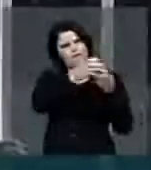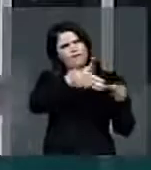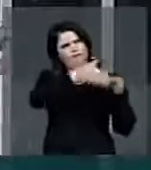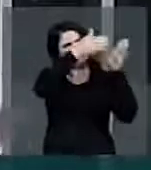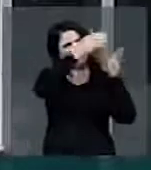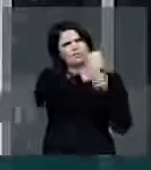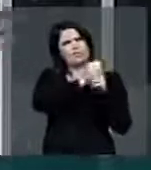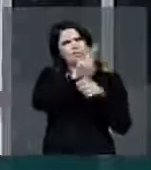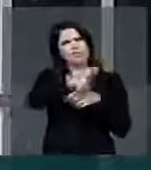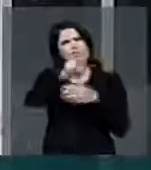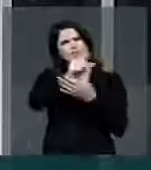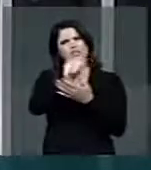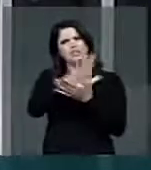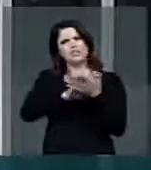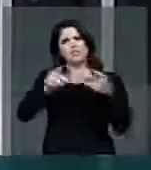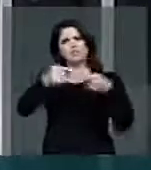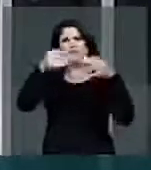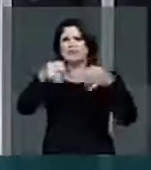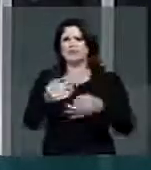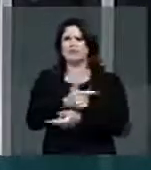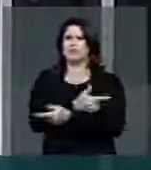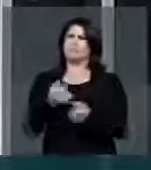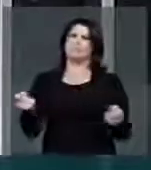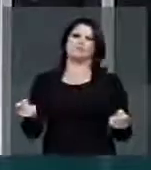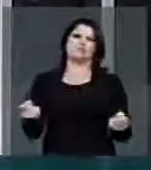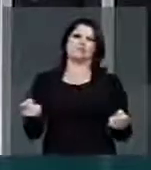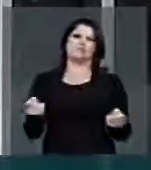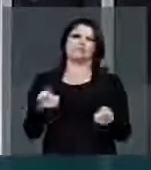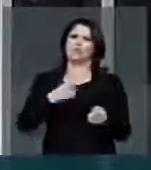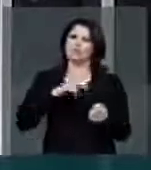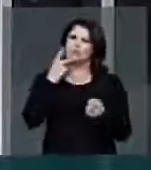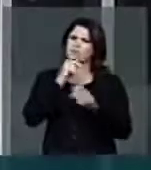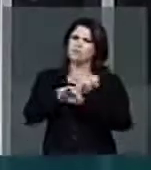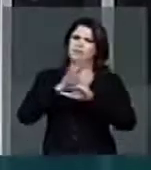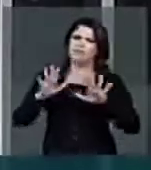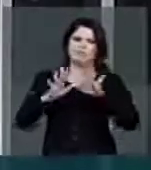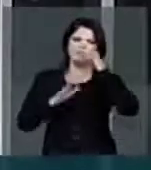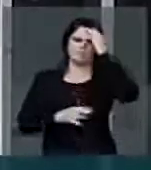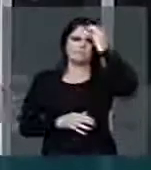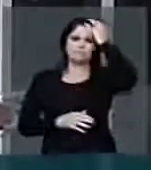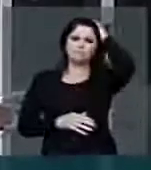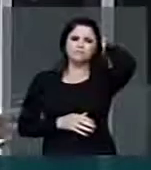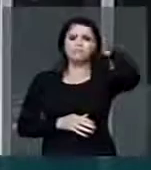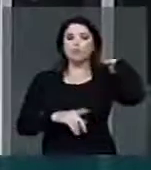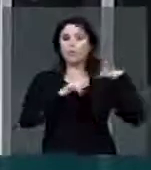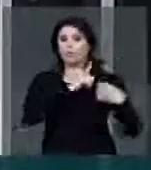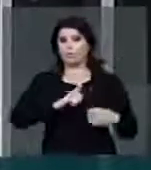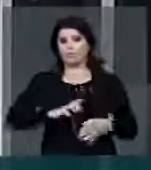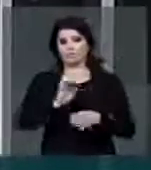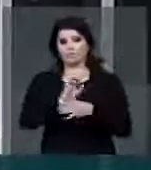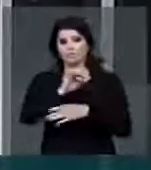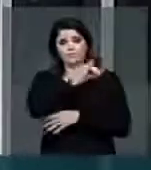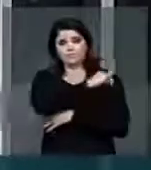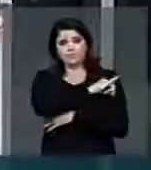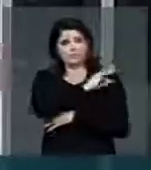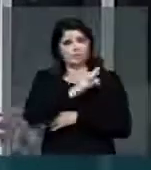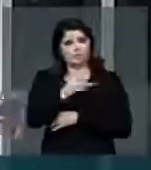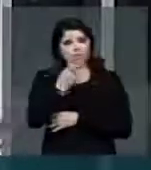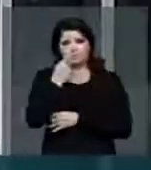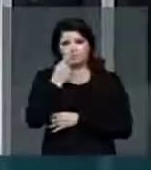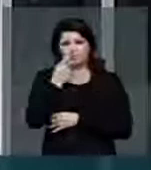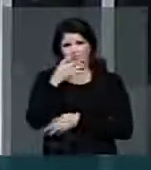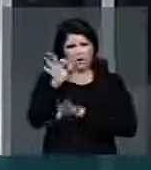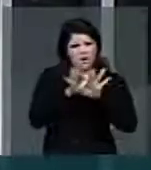sido utilizados da maneira devida. E sejamos claros, O governo do estado do Rio de Janeiro não se